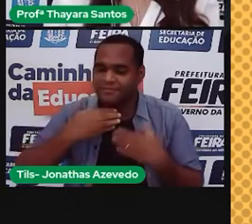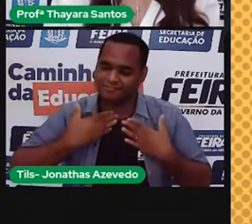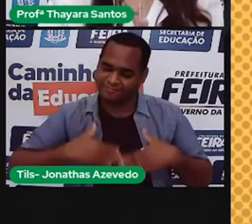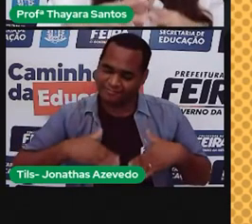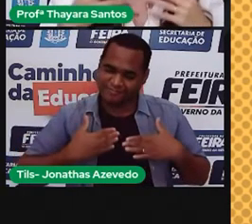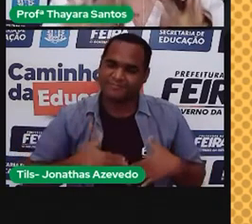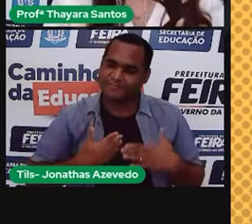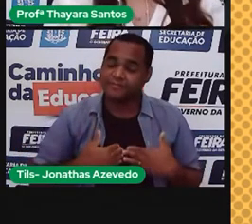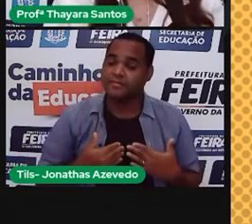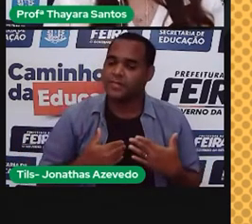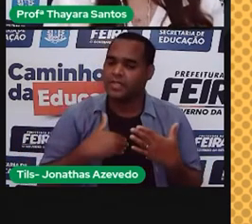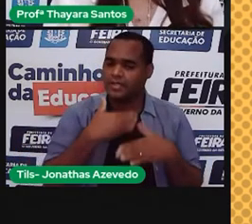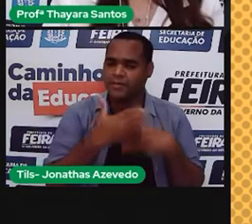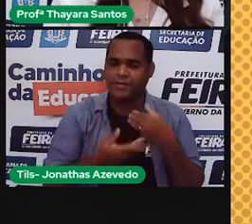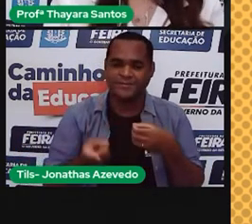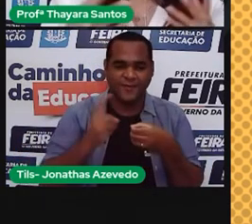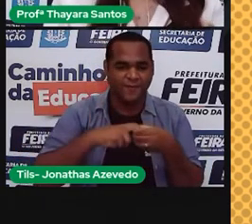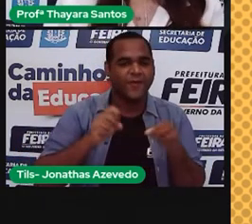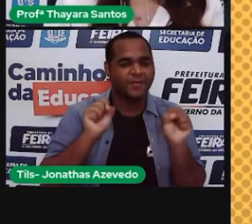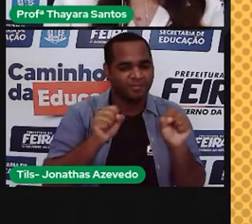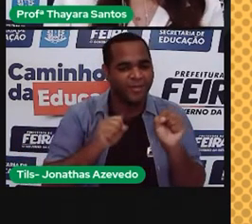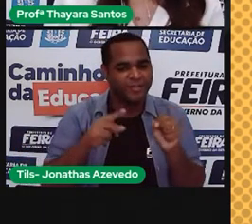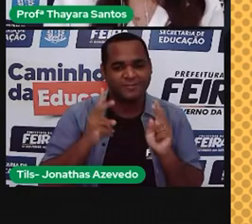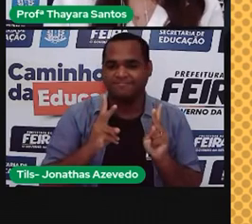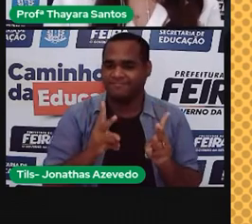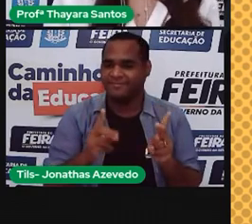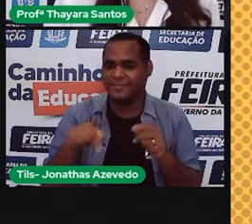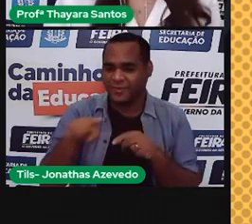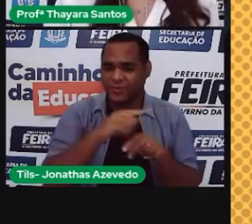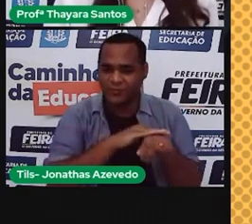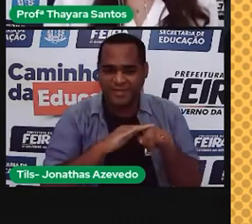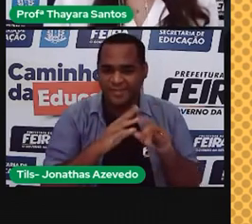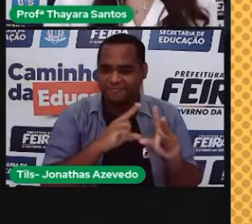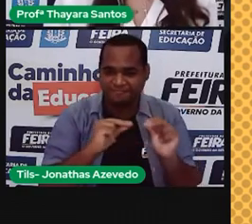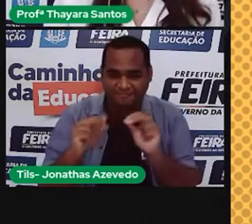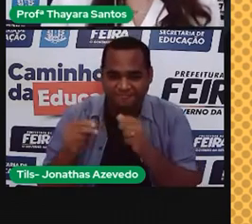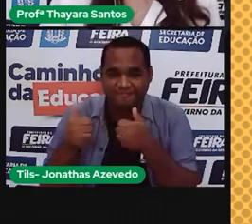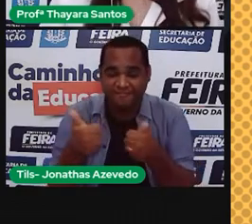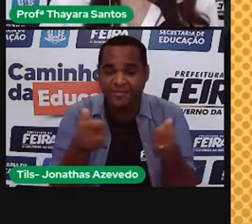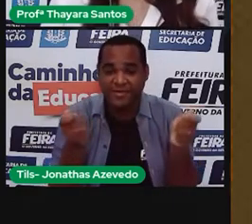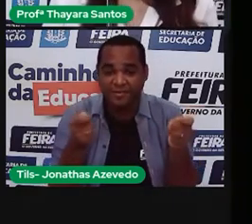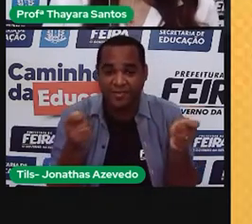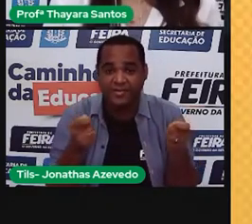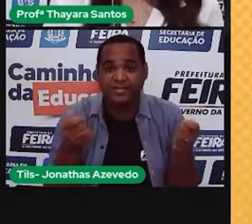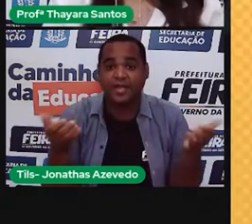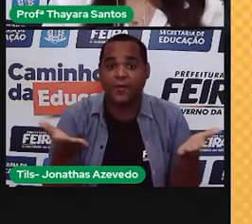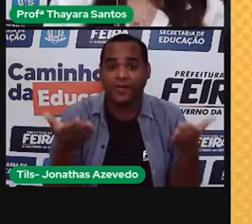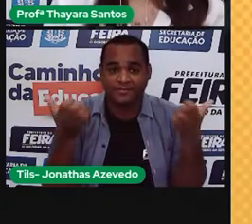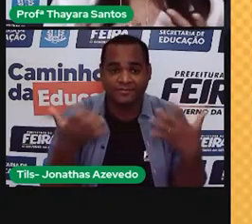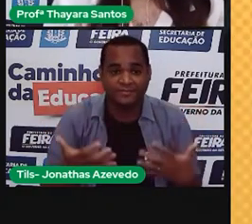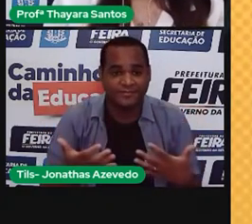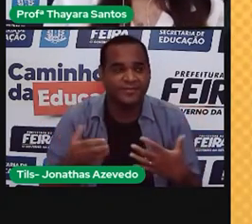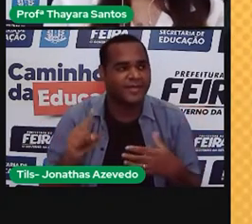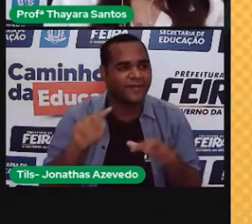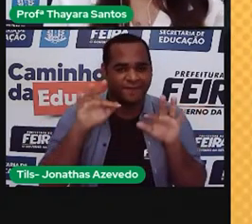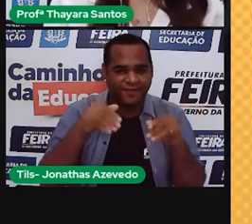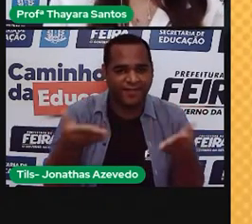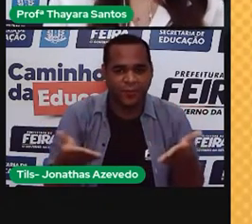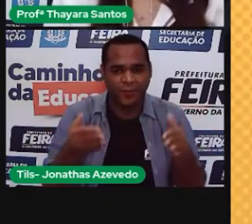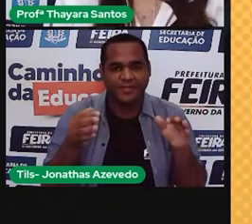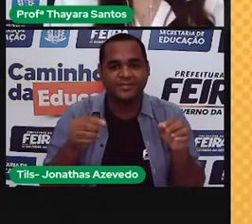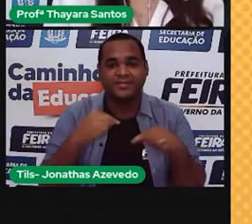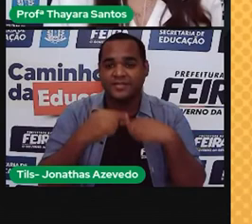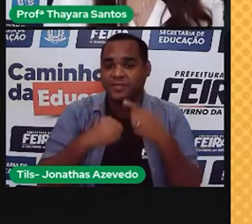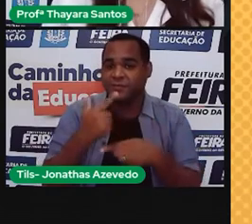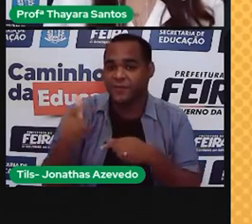pouquinho, e daqui a pouco a gente está de volta para continuar essa conversa na próxima aula, tá? Então, nós vamos ficar aqui aguardando vocês,